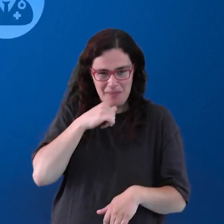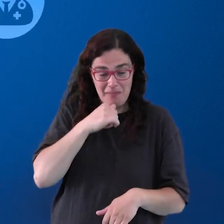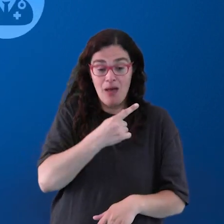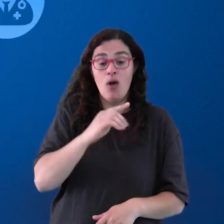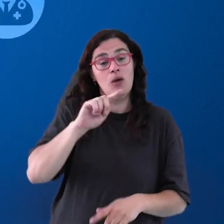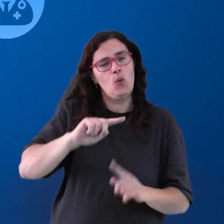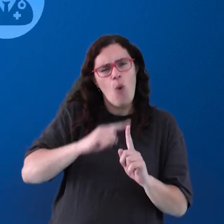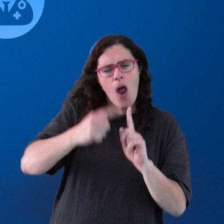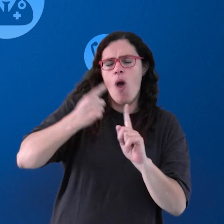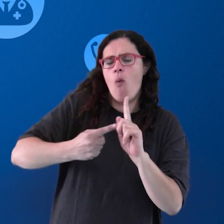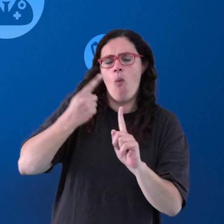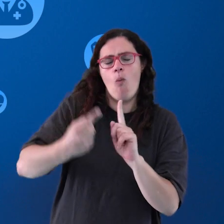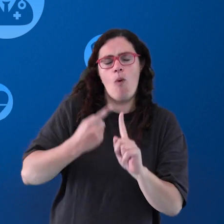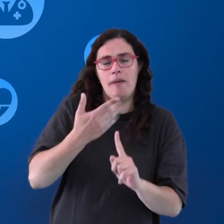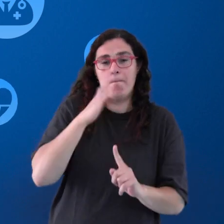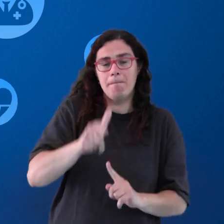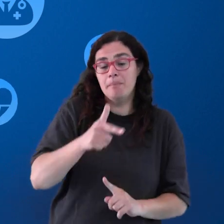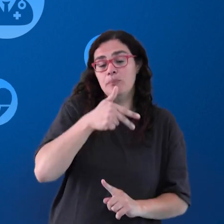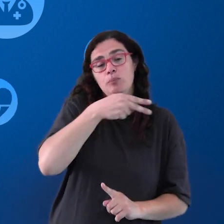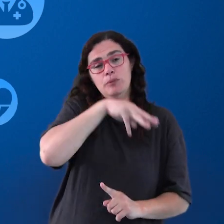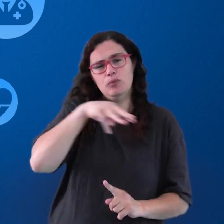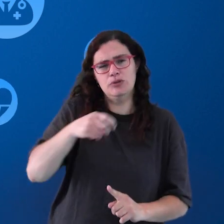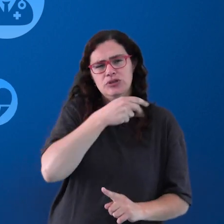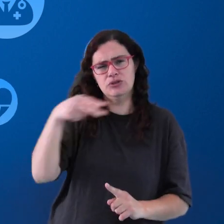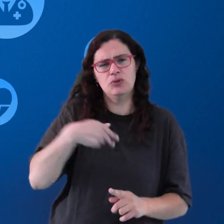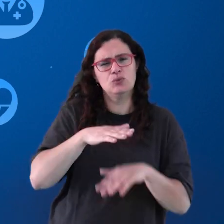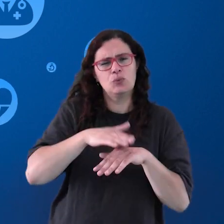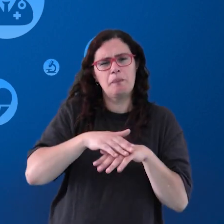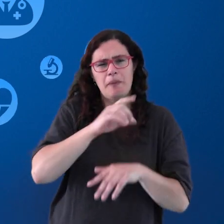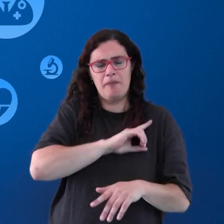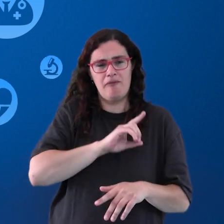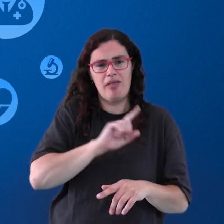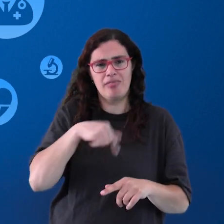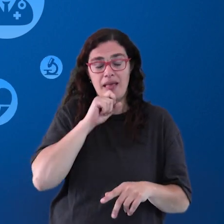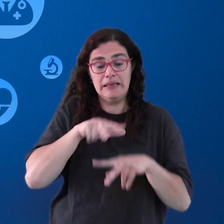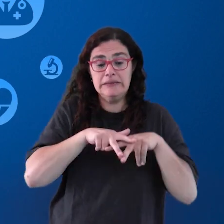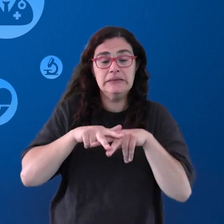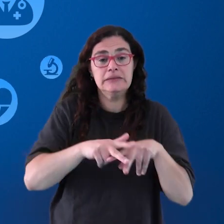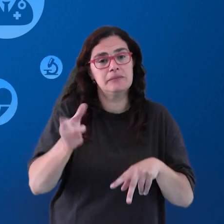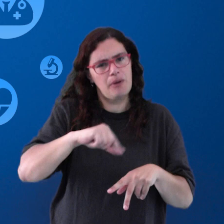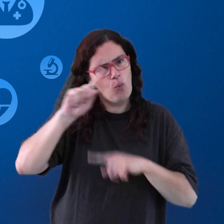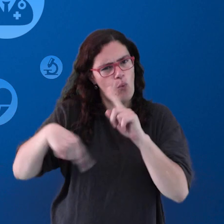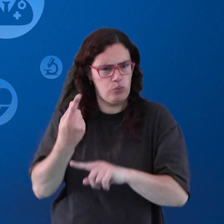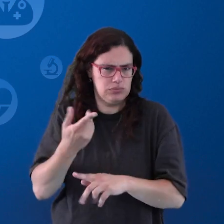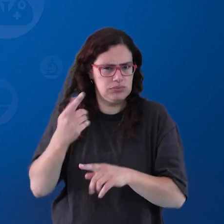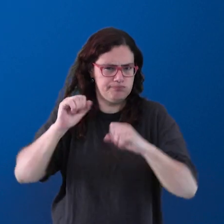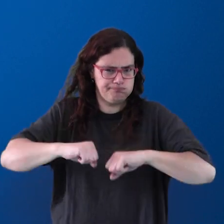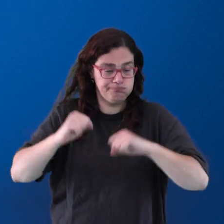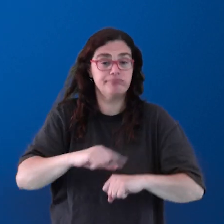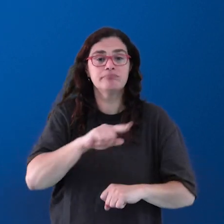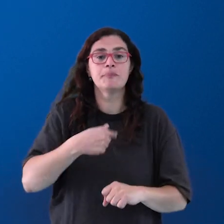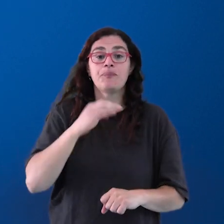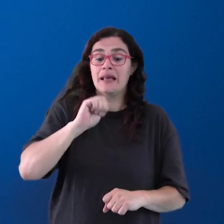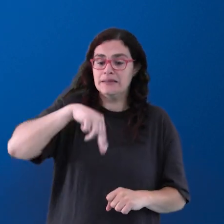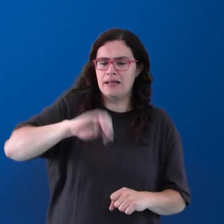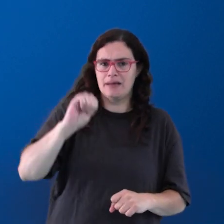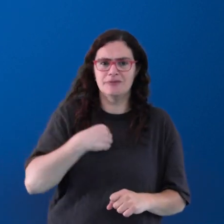anos, o SNS gasta mais de 1 mil milhões de euros com privados para fazer exames de diagnóstico e outras convenções. O SNS fica enfraquecido